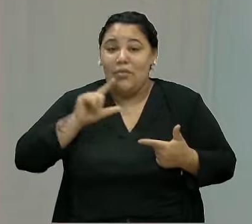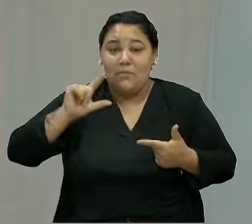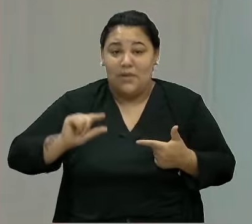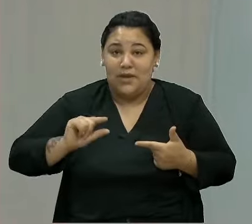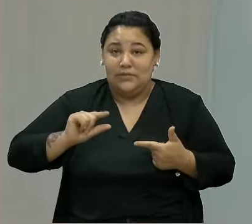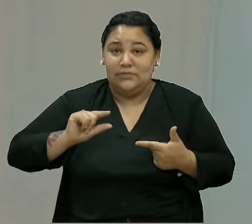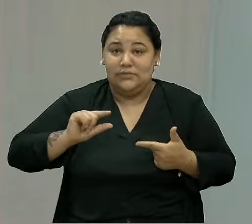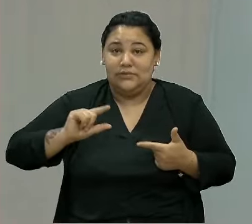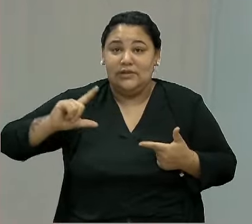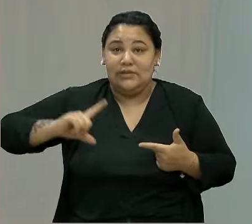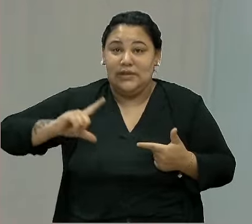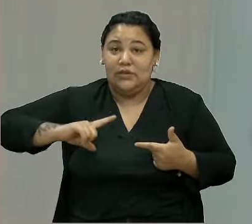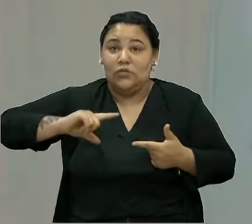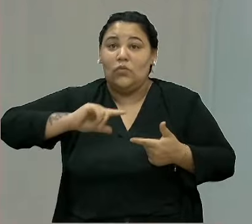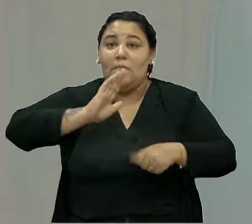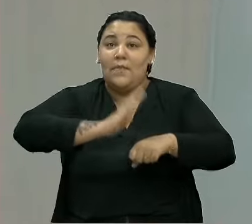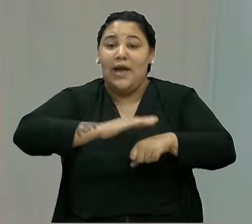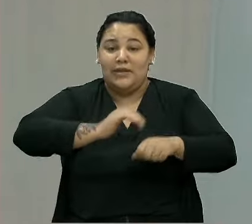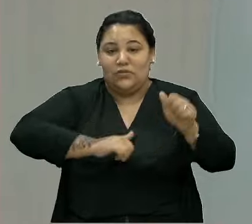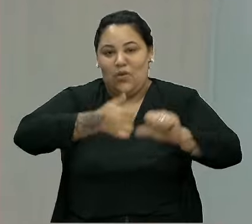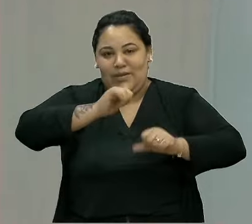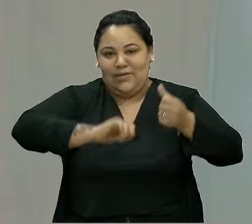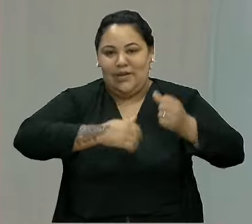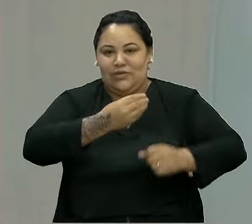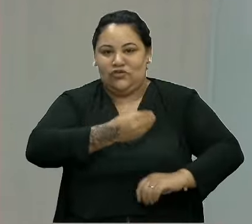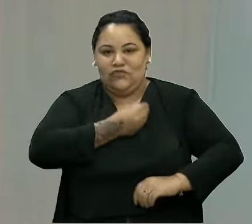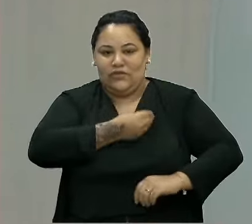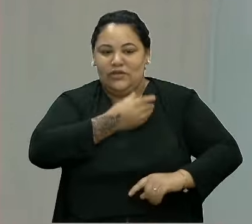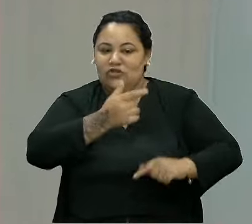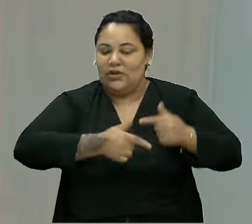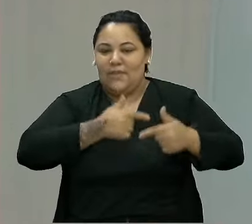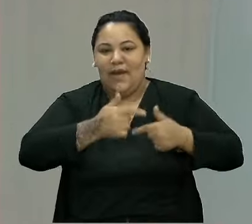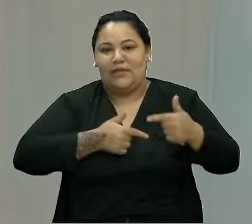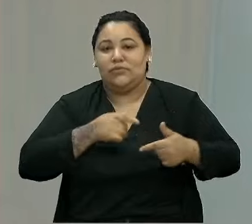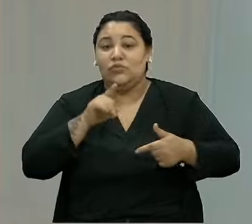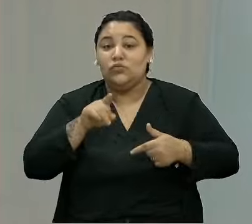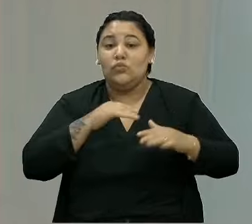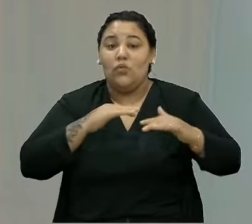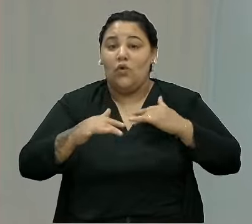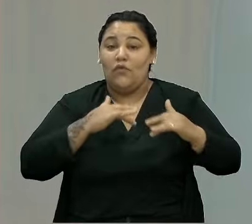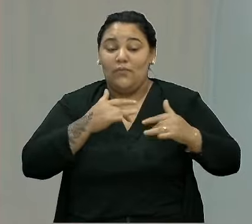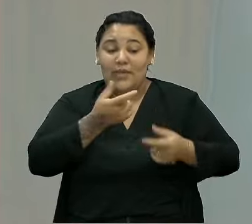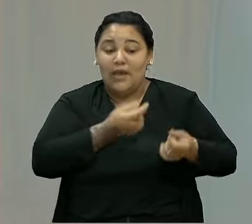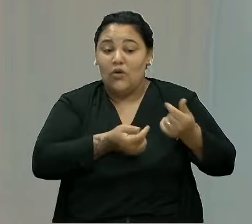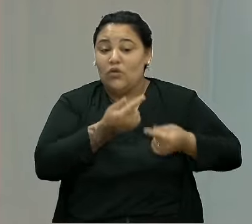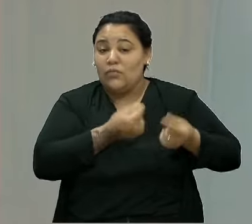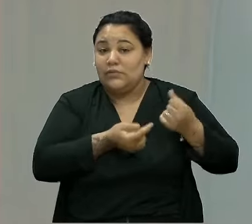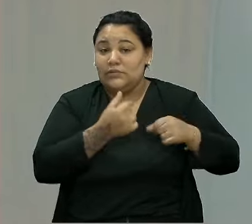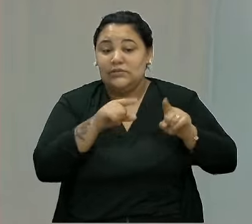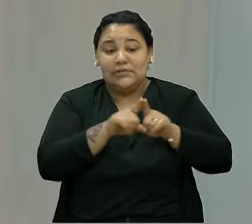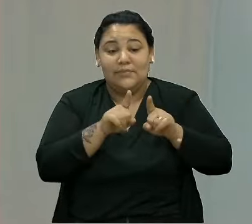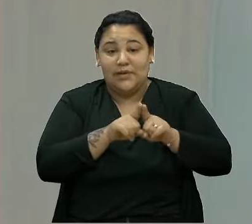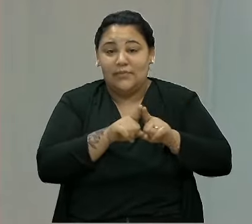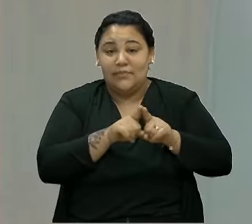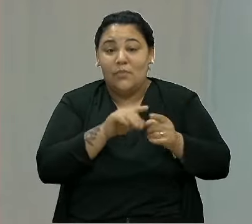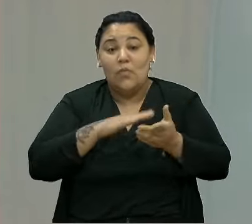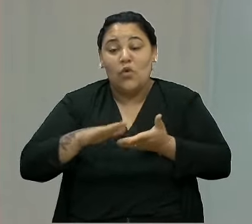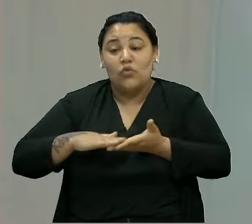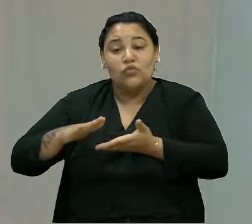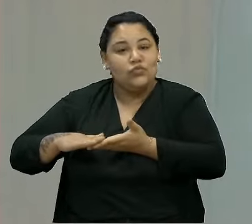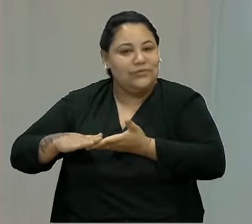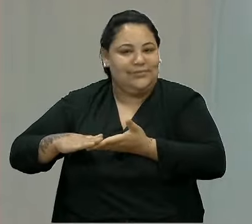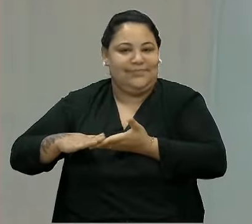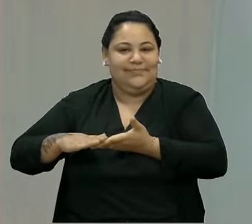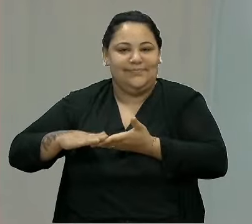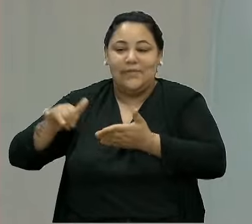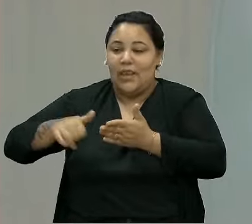mais condições e com melhores condições de trabalho, tu movimenta a economia e tu produz mais. E